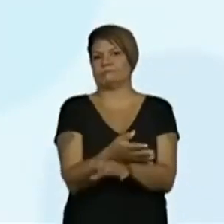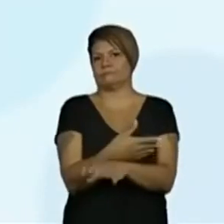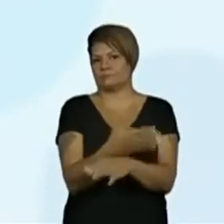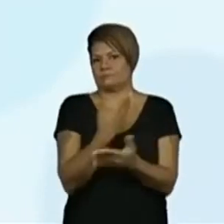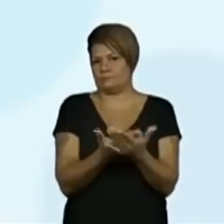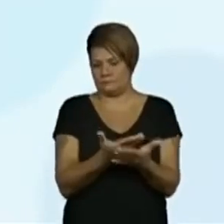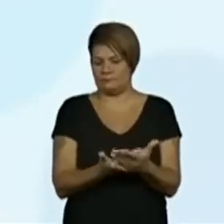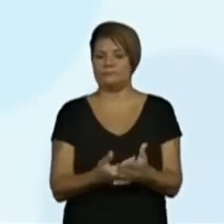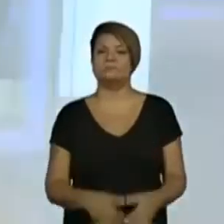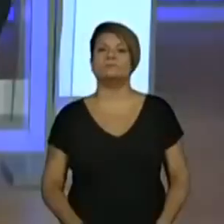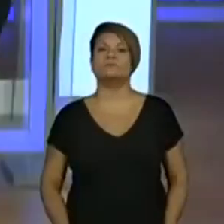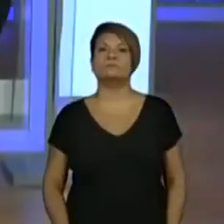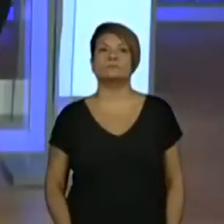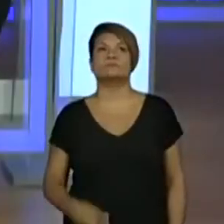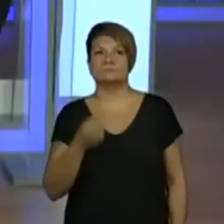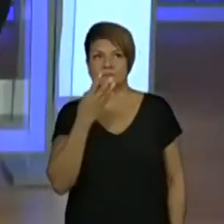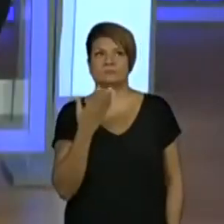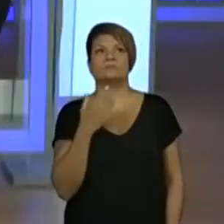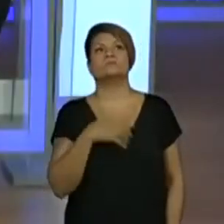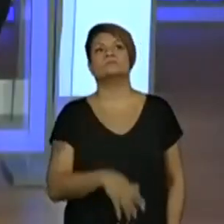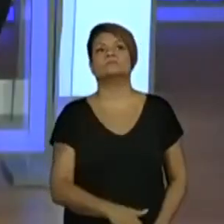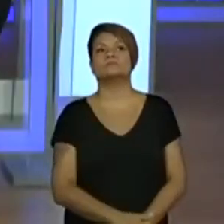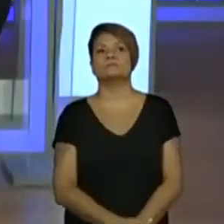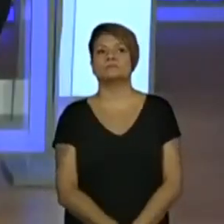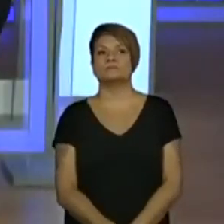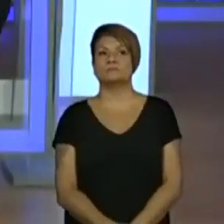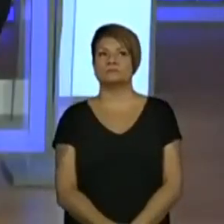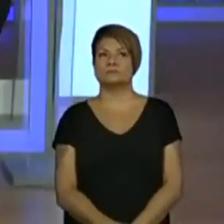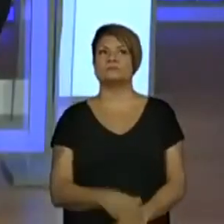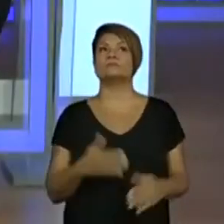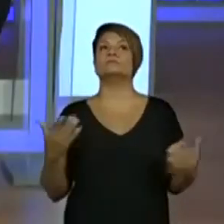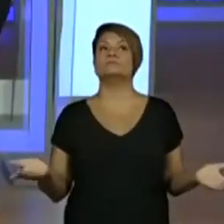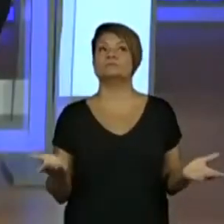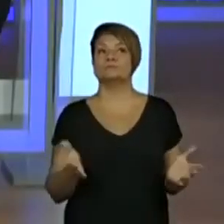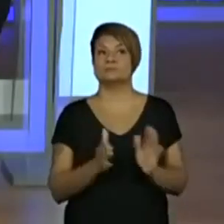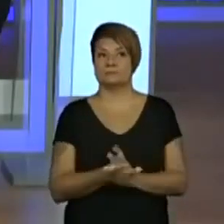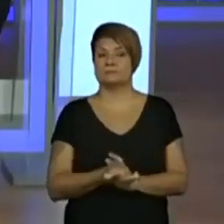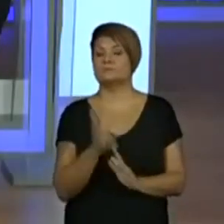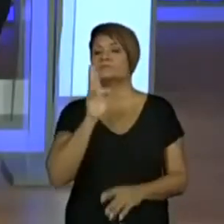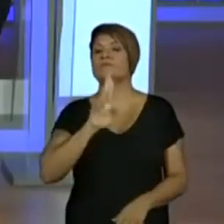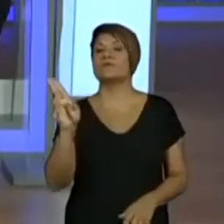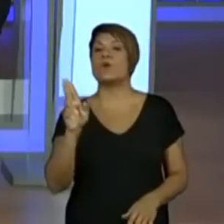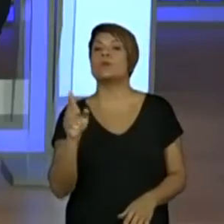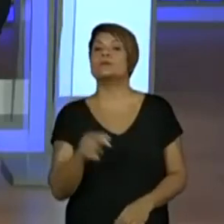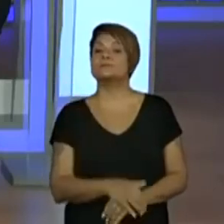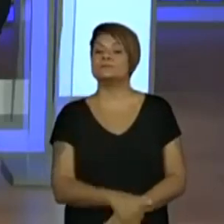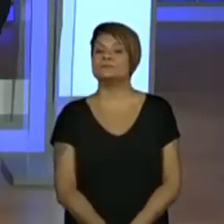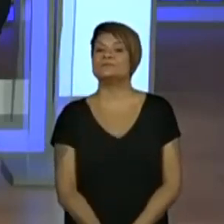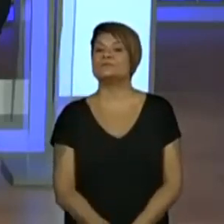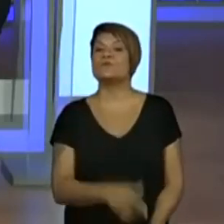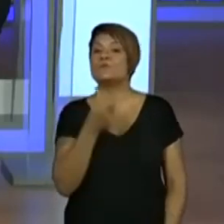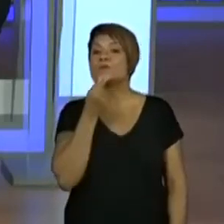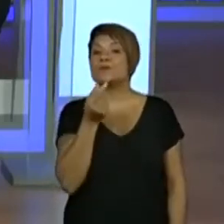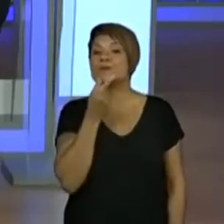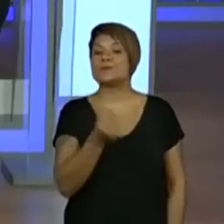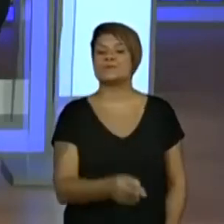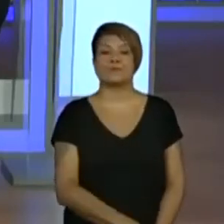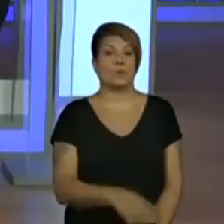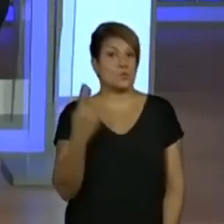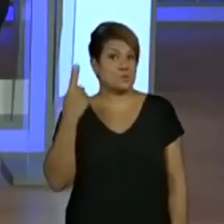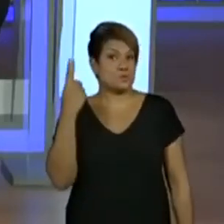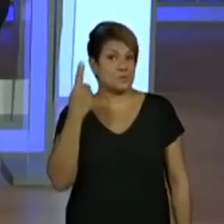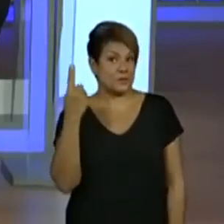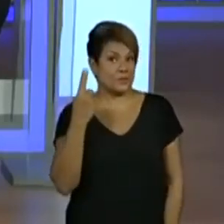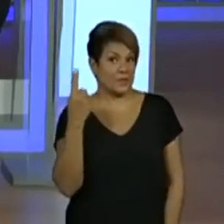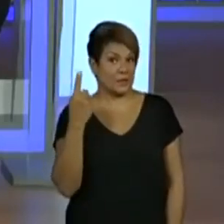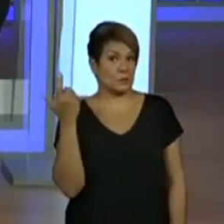no ritmo junto. E oportunidade a gente tem de ler. E aí, qual o nome apareceu do menino? Ó, o primeiro